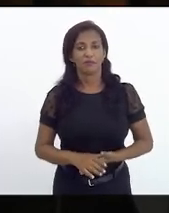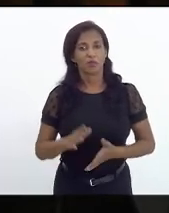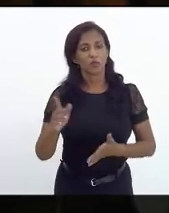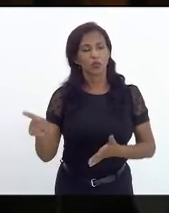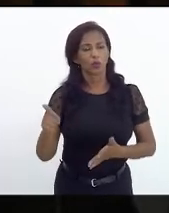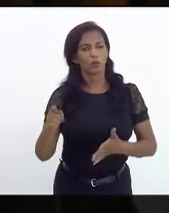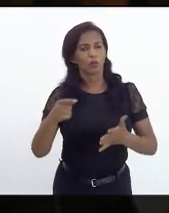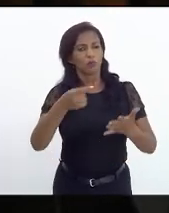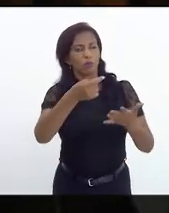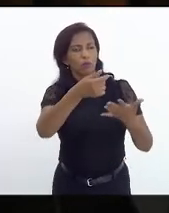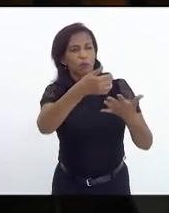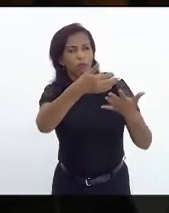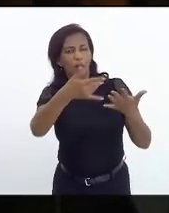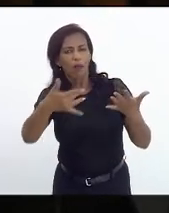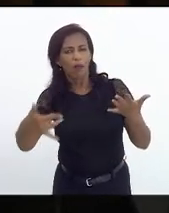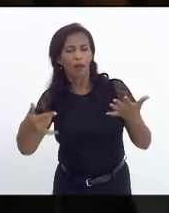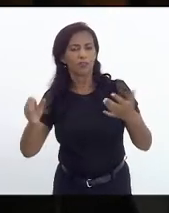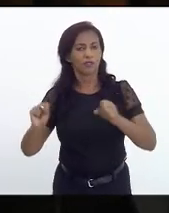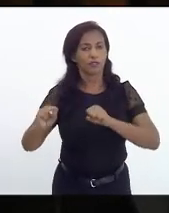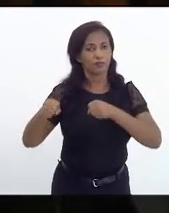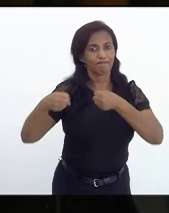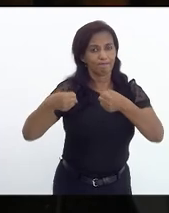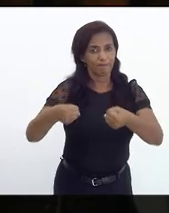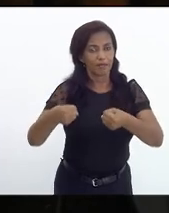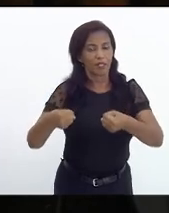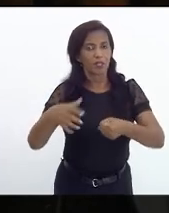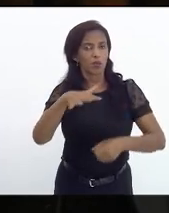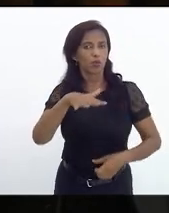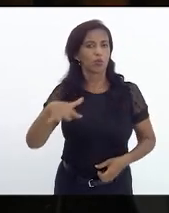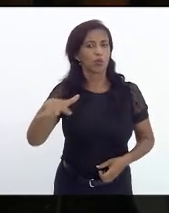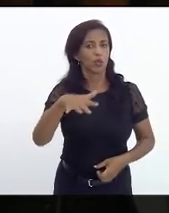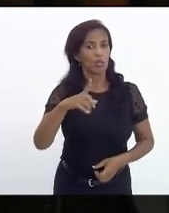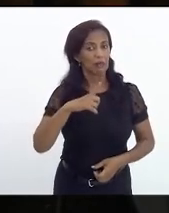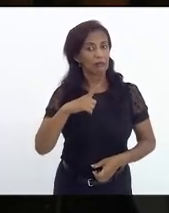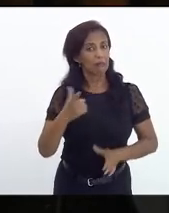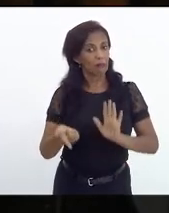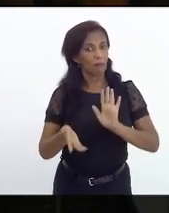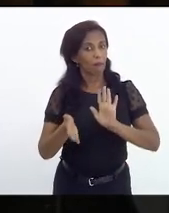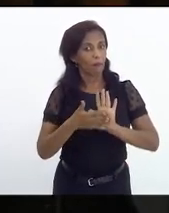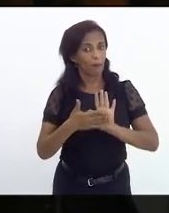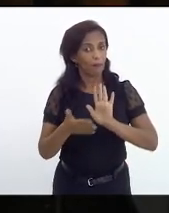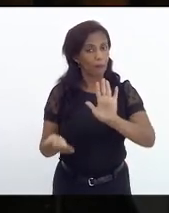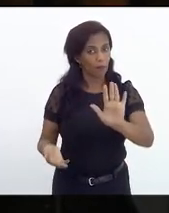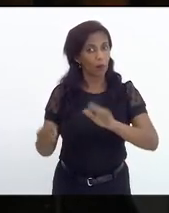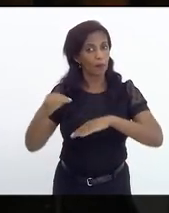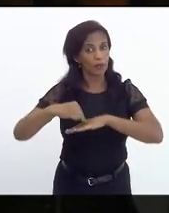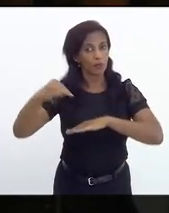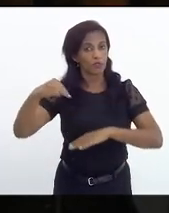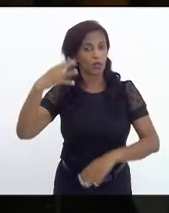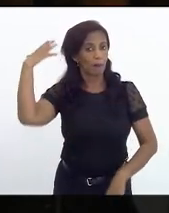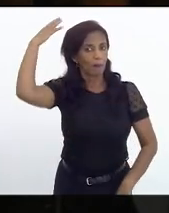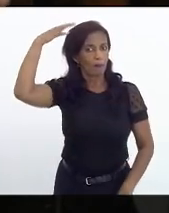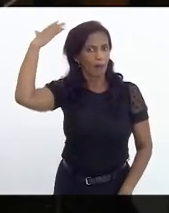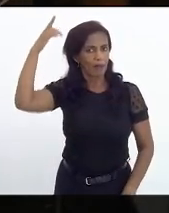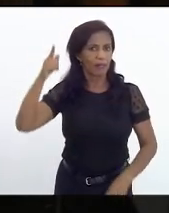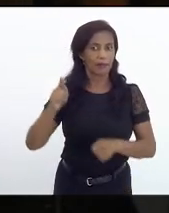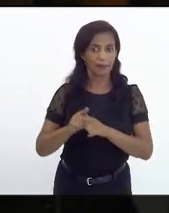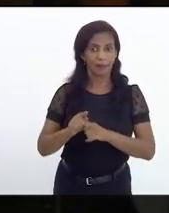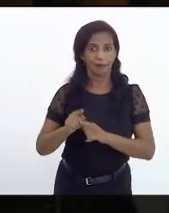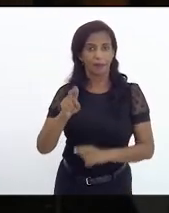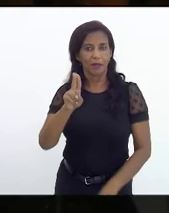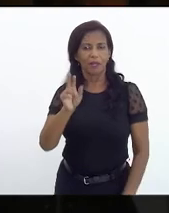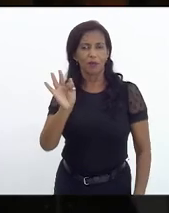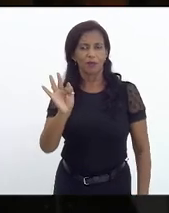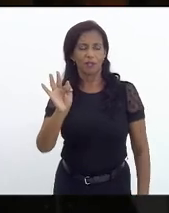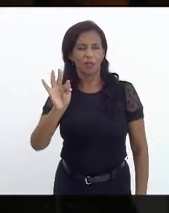aspectos de potência né que os territórios de favela encerram a própria dissertação de mestrado da Marielle Franco defendida da Universidade